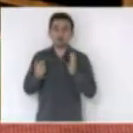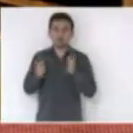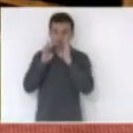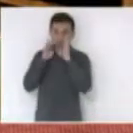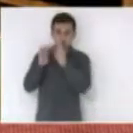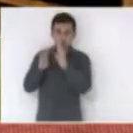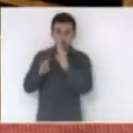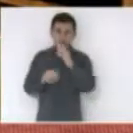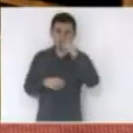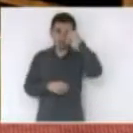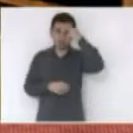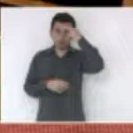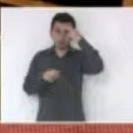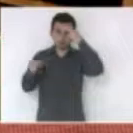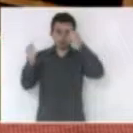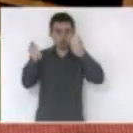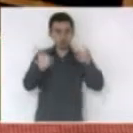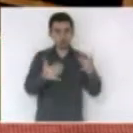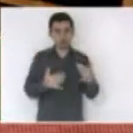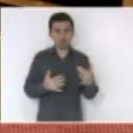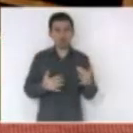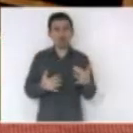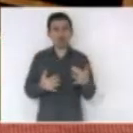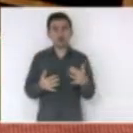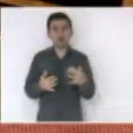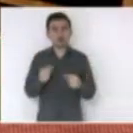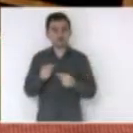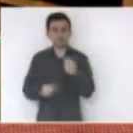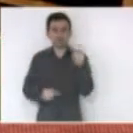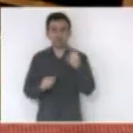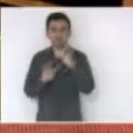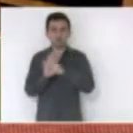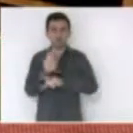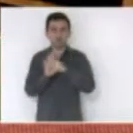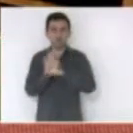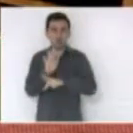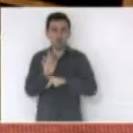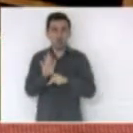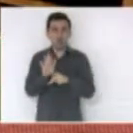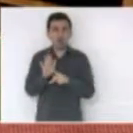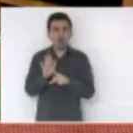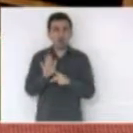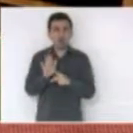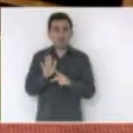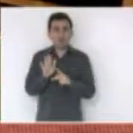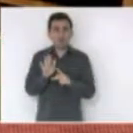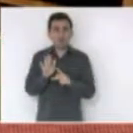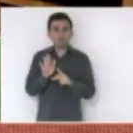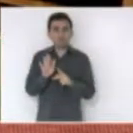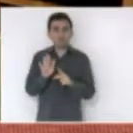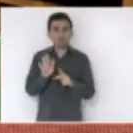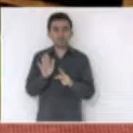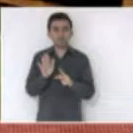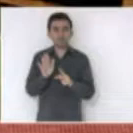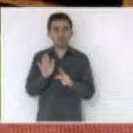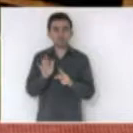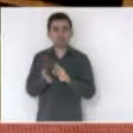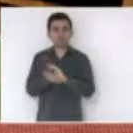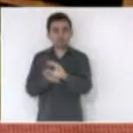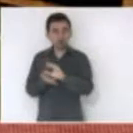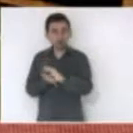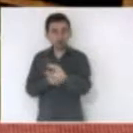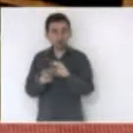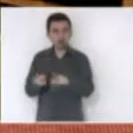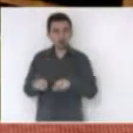Lázaro e concordo com ele plenamente porque esse projeto que está aí ele não trata efetivamente de investimentos na área rural